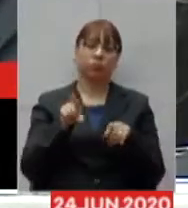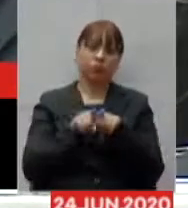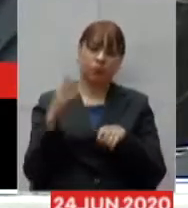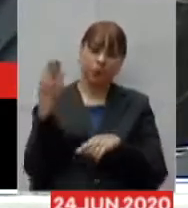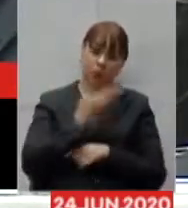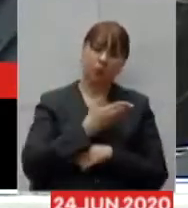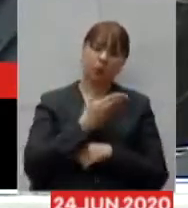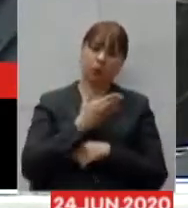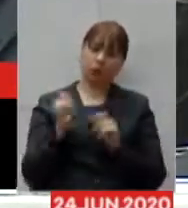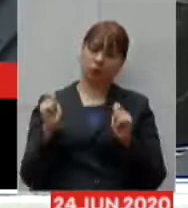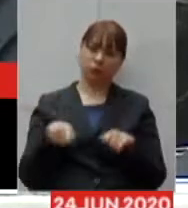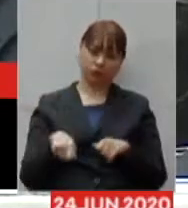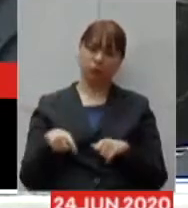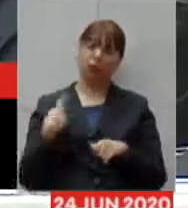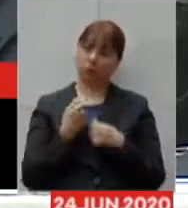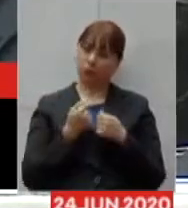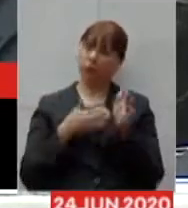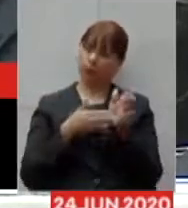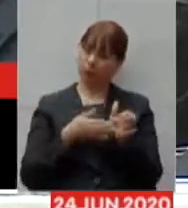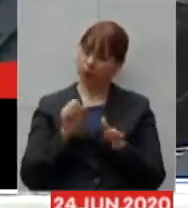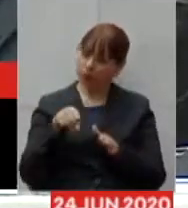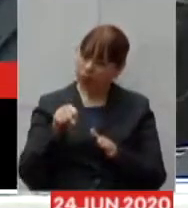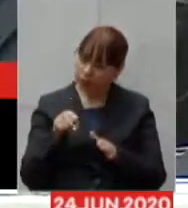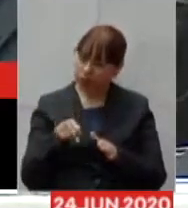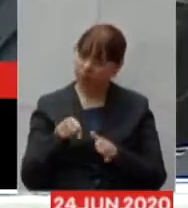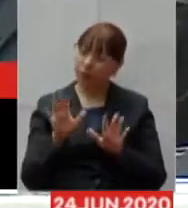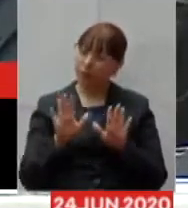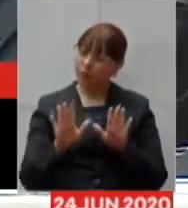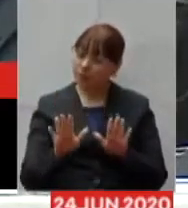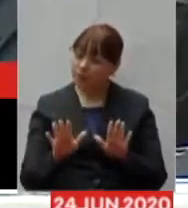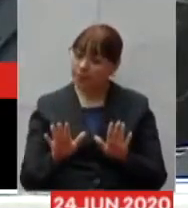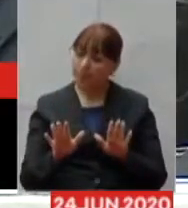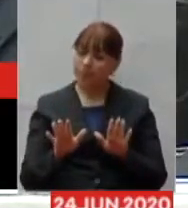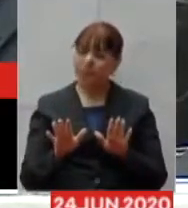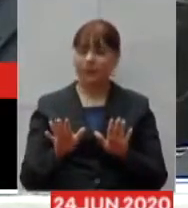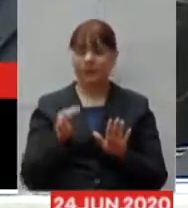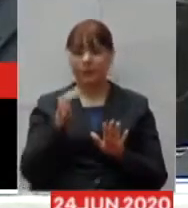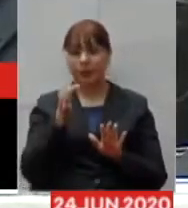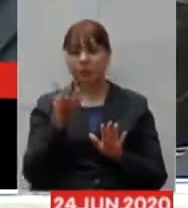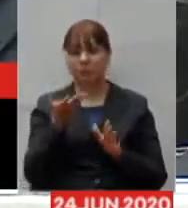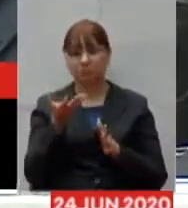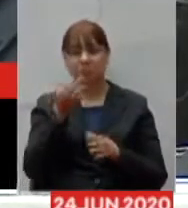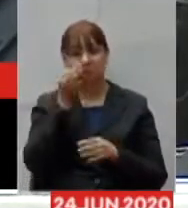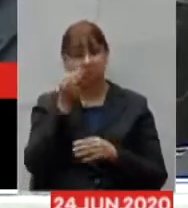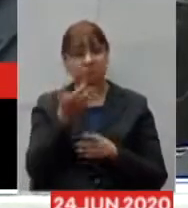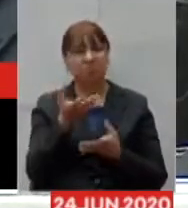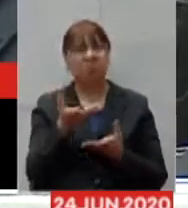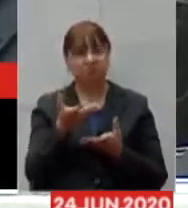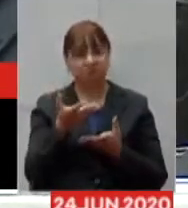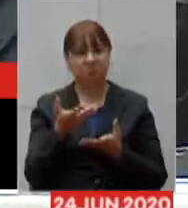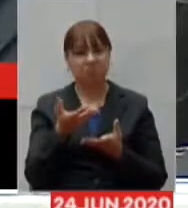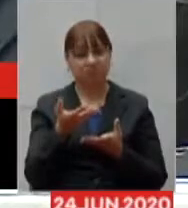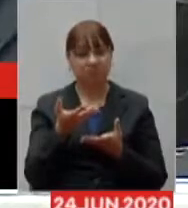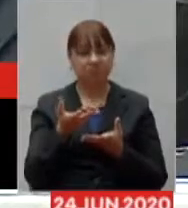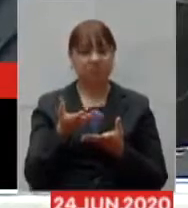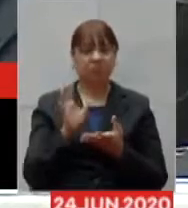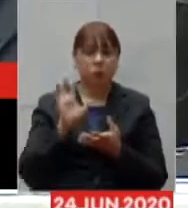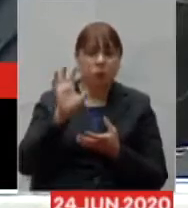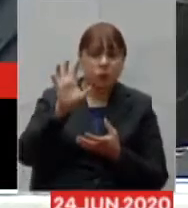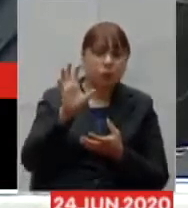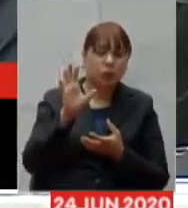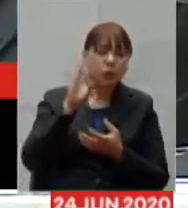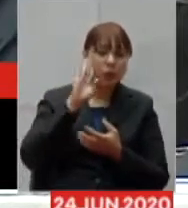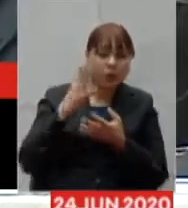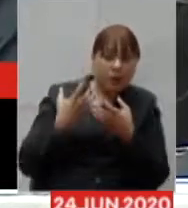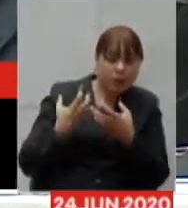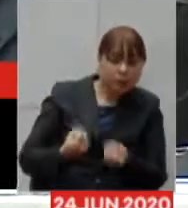naturalmente a gente tem que acompanhar isso mas chama muita atenção a região a macro região que teve maior adesão